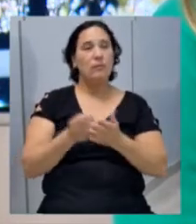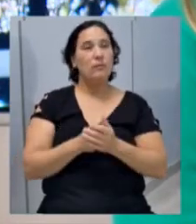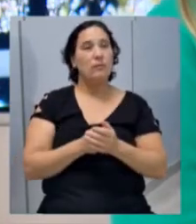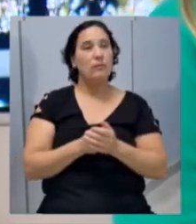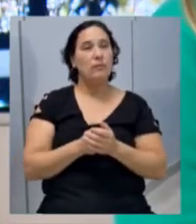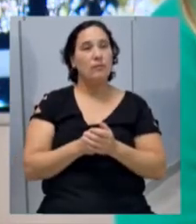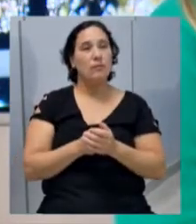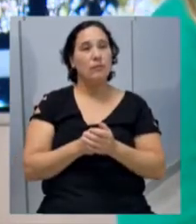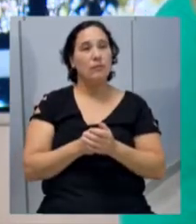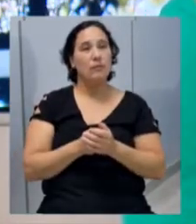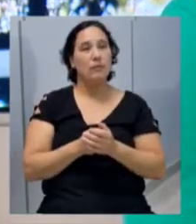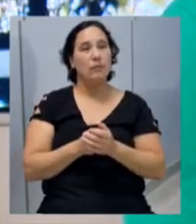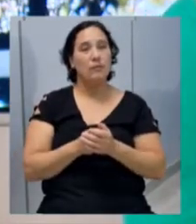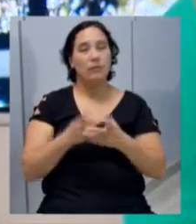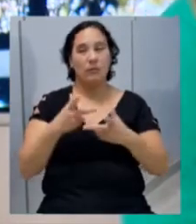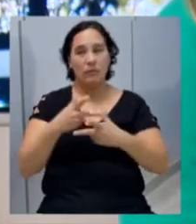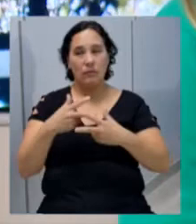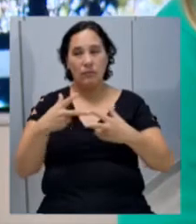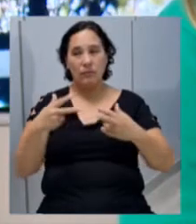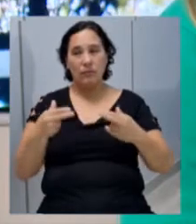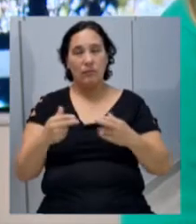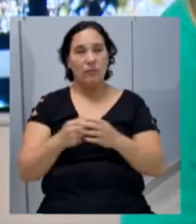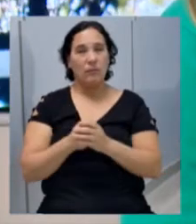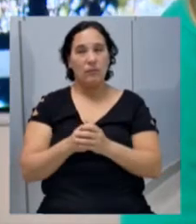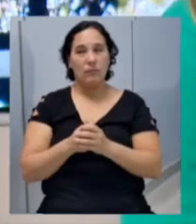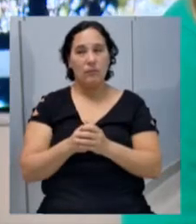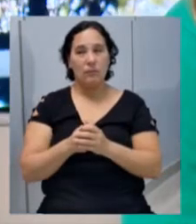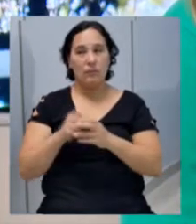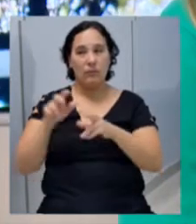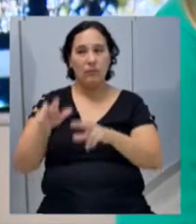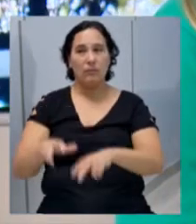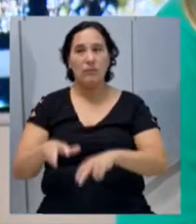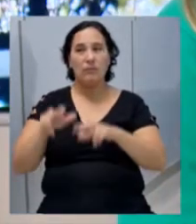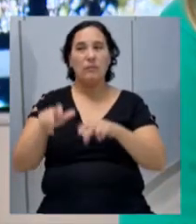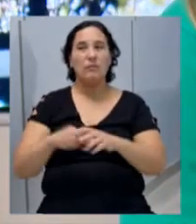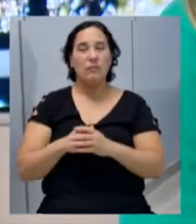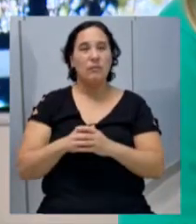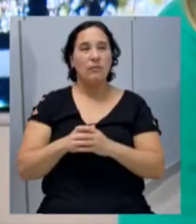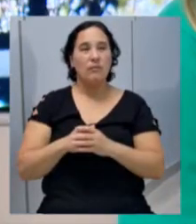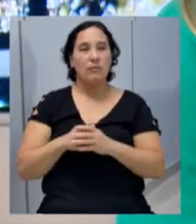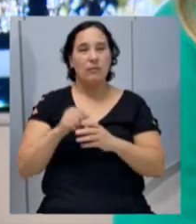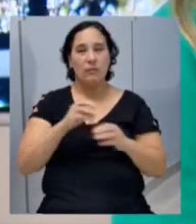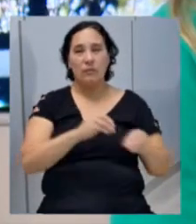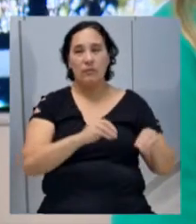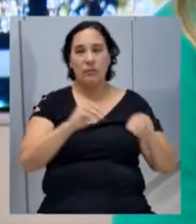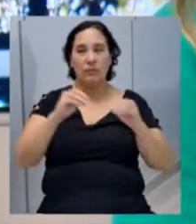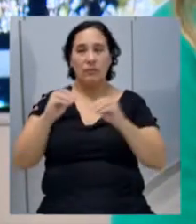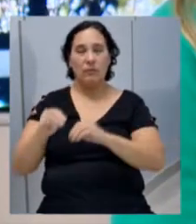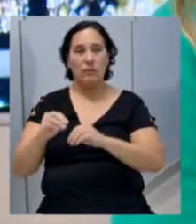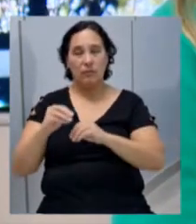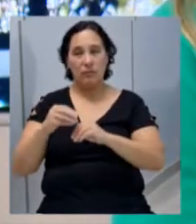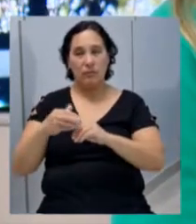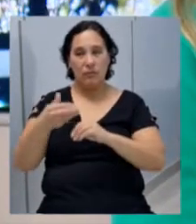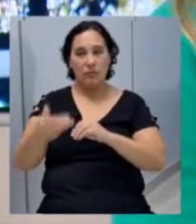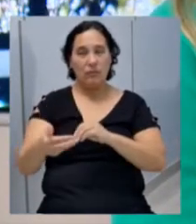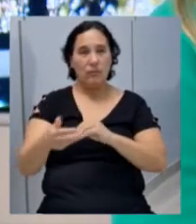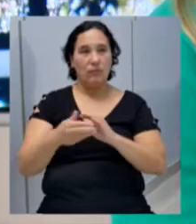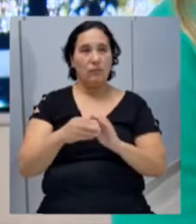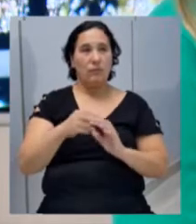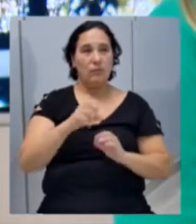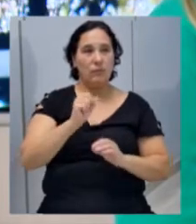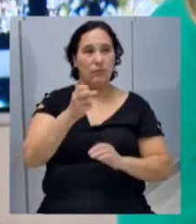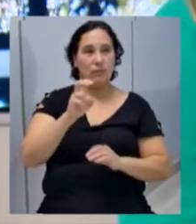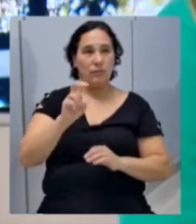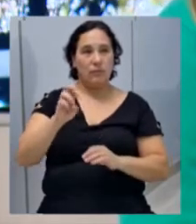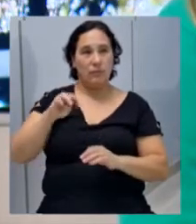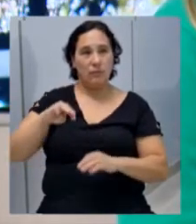ligados às máquinas e a programas de agricultura. As transferências correntes, em 85 milhões e